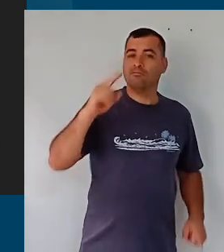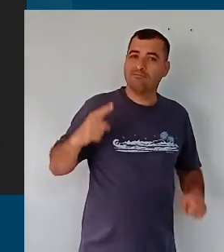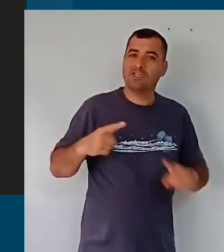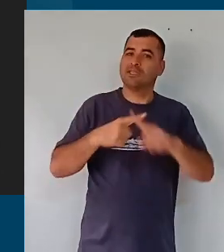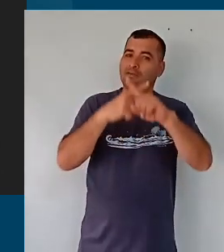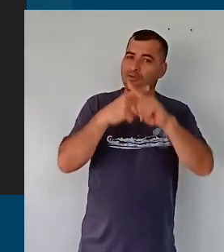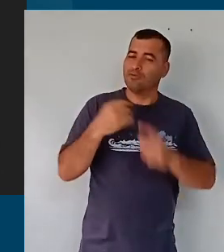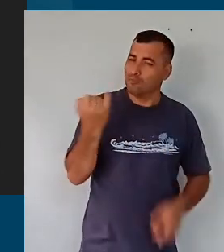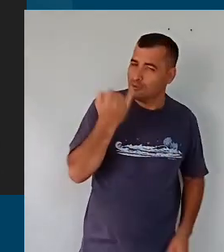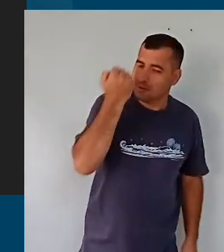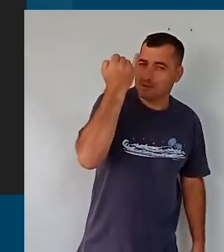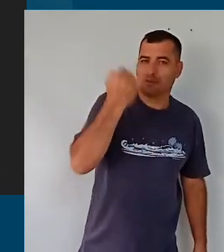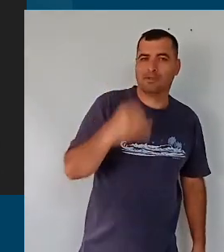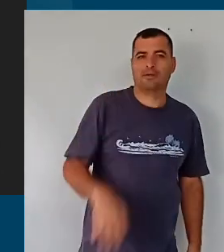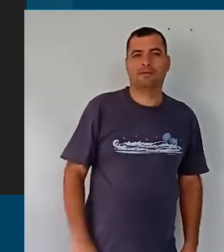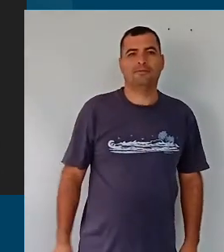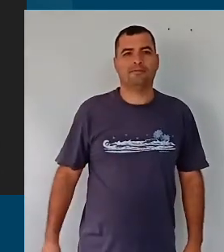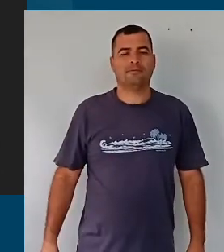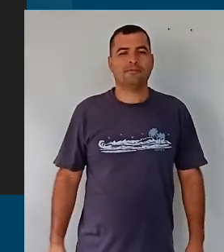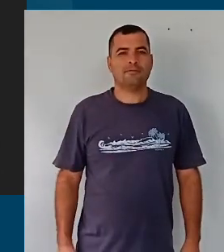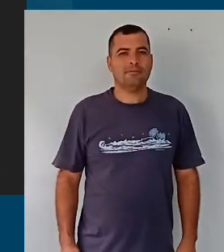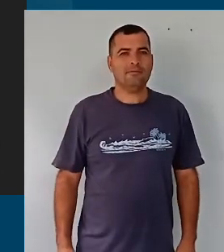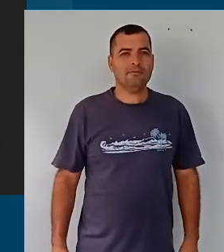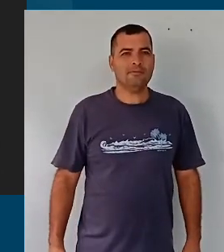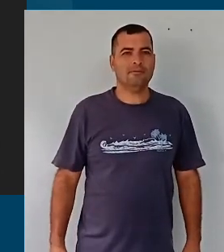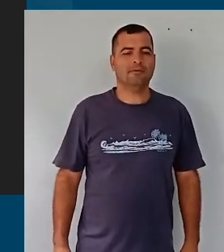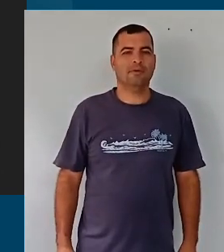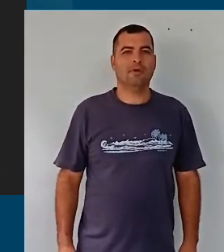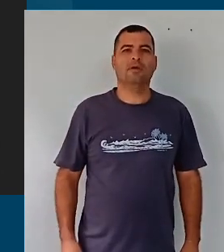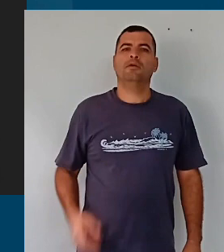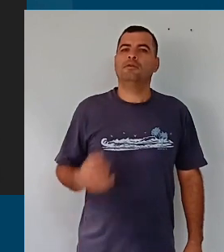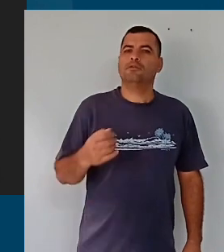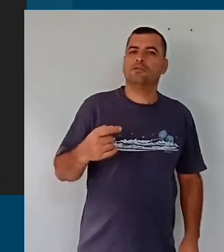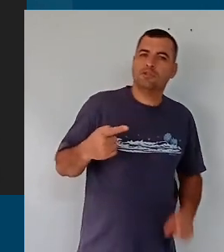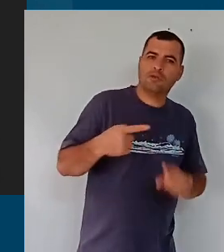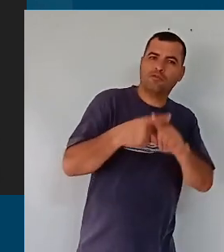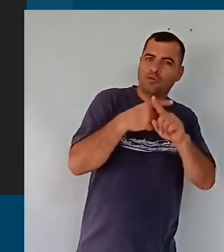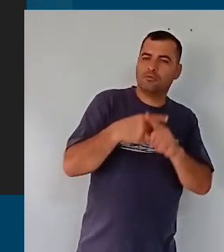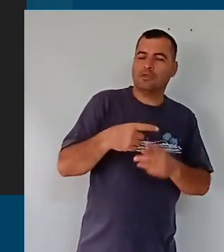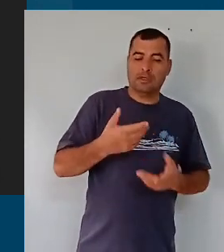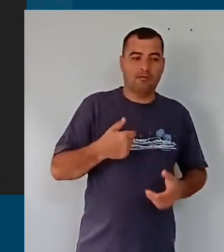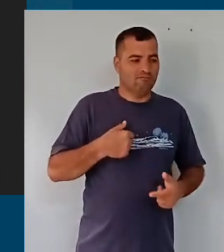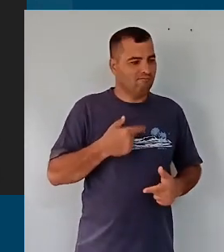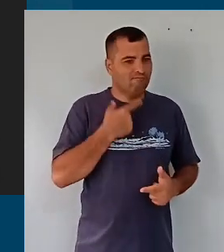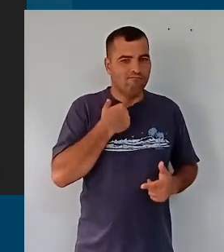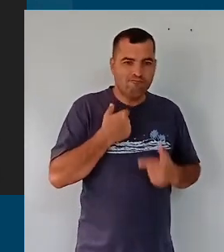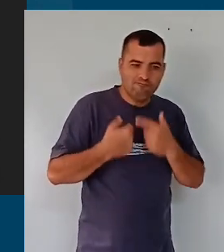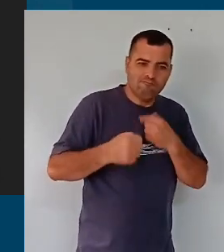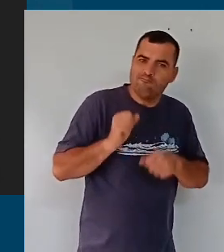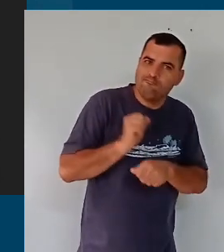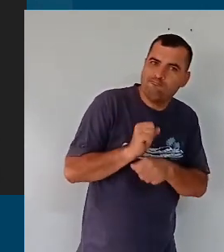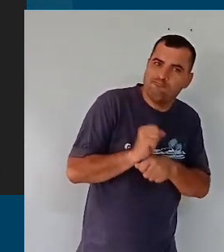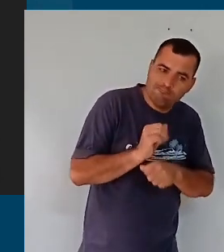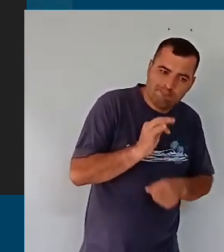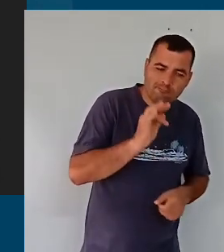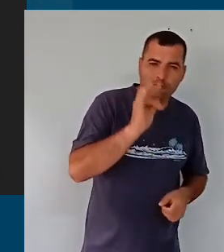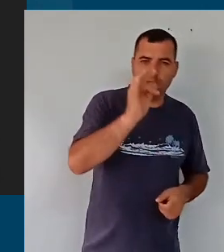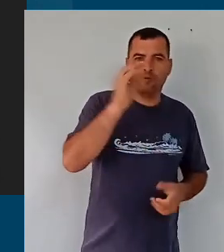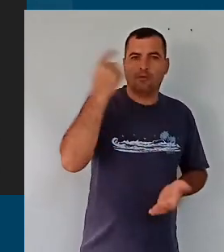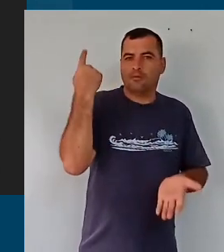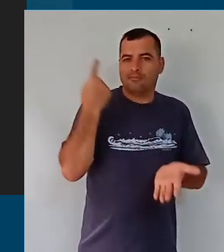do dano, é o modelo do desafio, daquilo que nos traz entusiasmo, esperança,